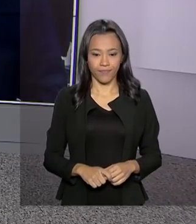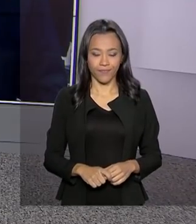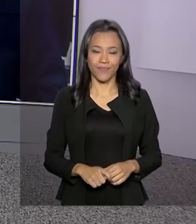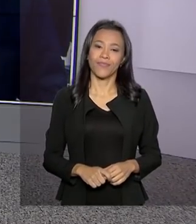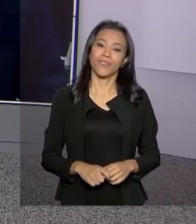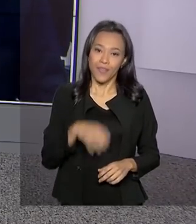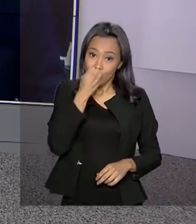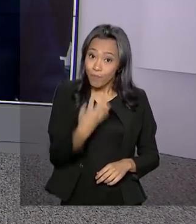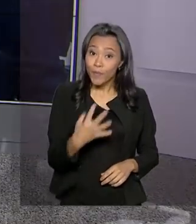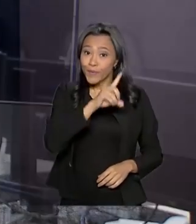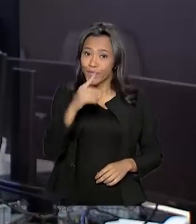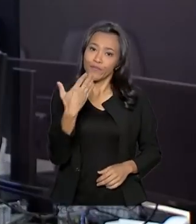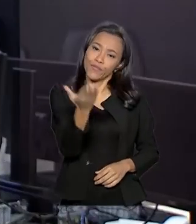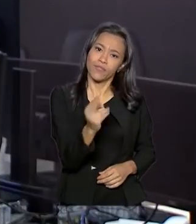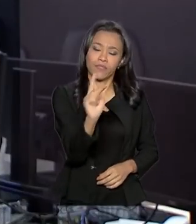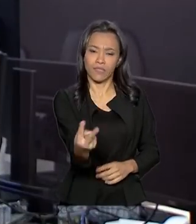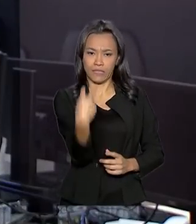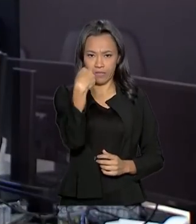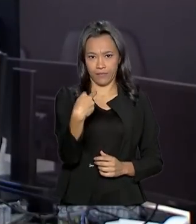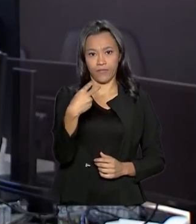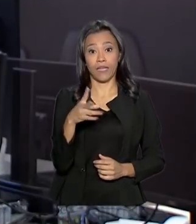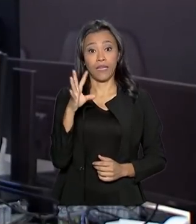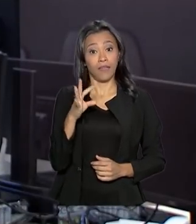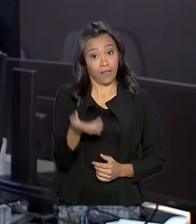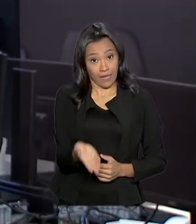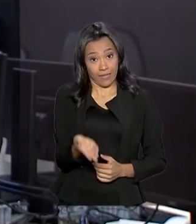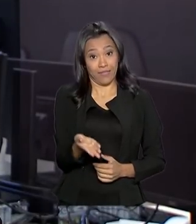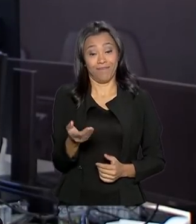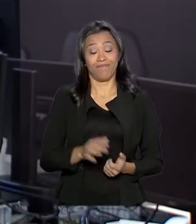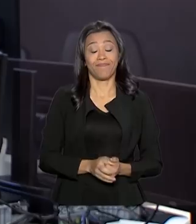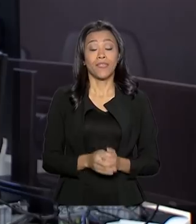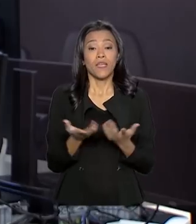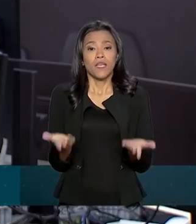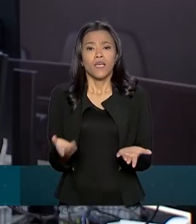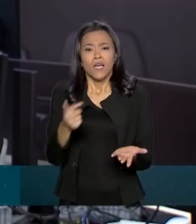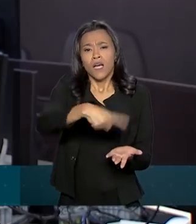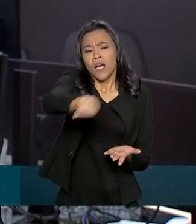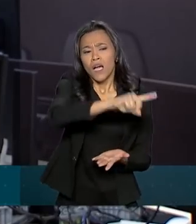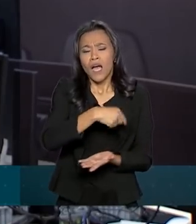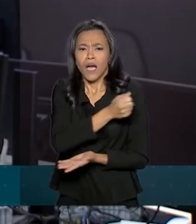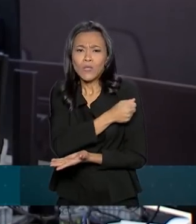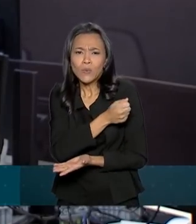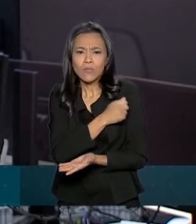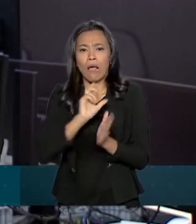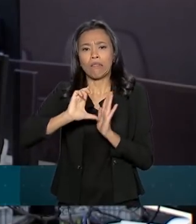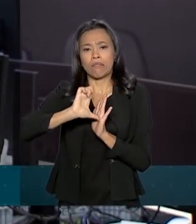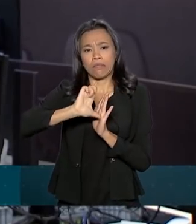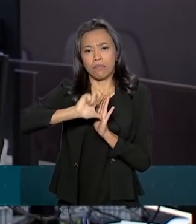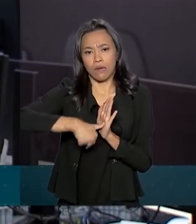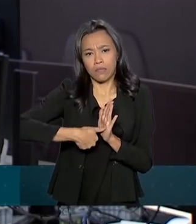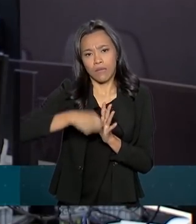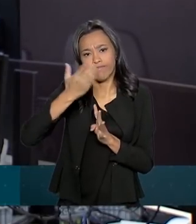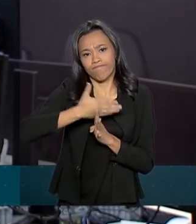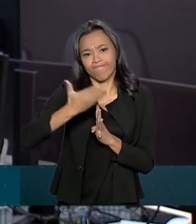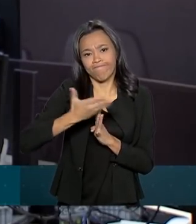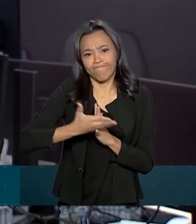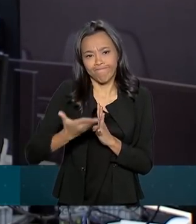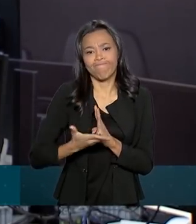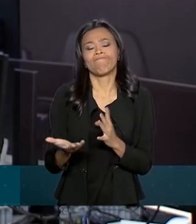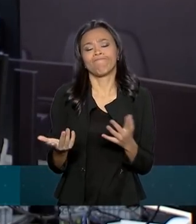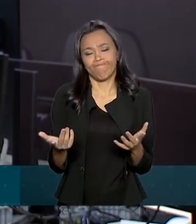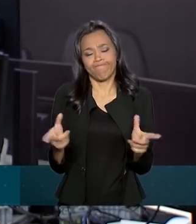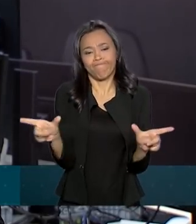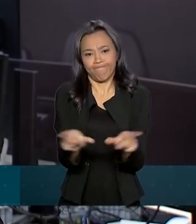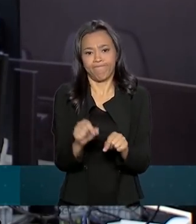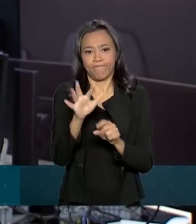Bom dia, Carla, bom dia a você que acompanha o Brasil em Dia. Estudantes que estão atrasados com as parcelas do FIES, o financiamento